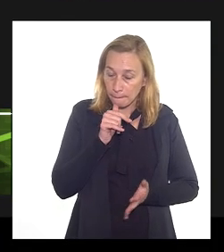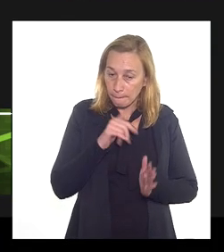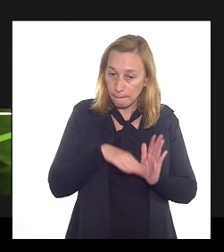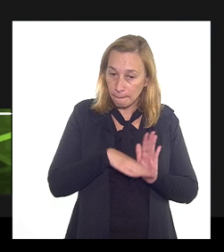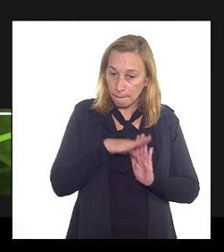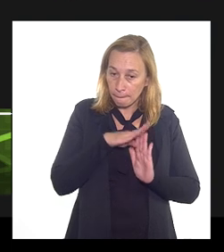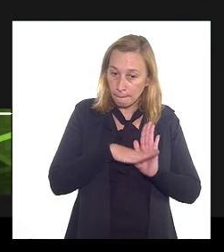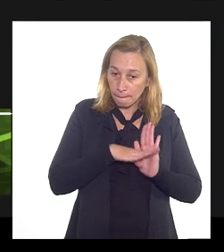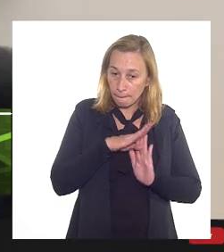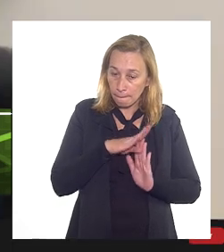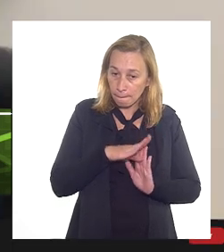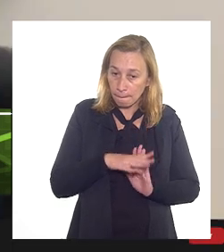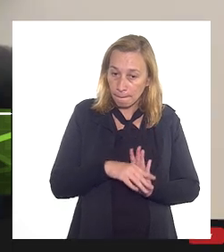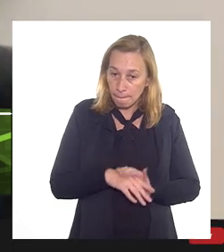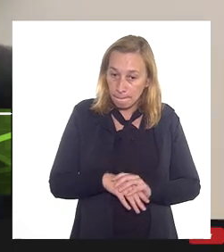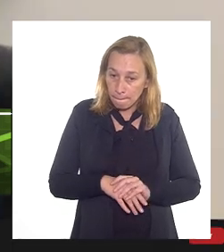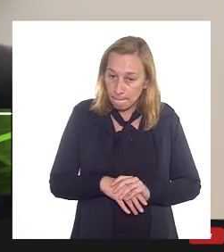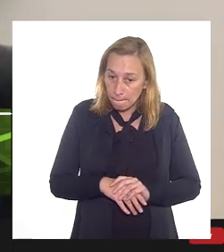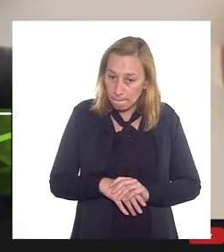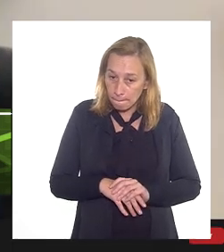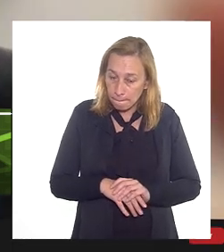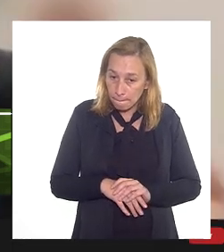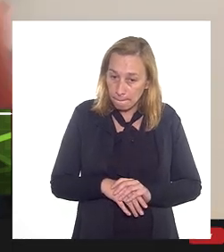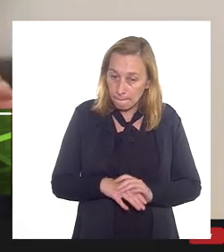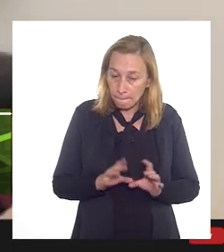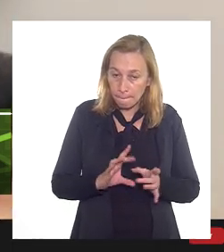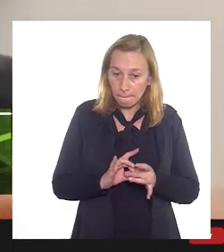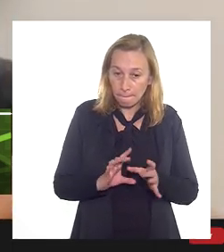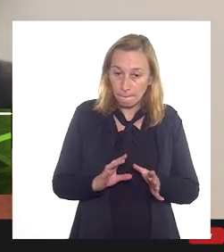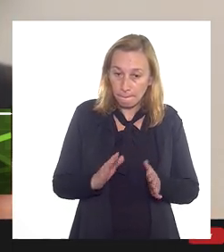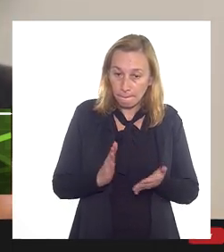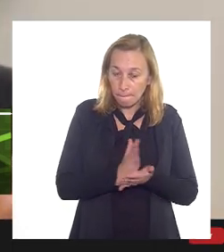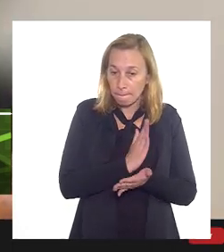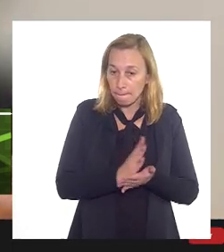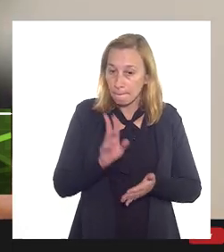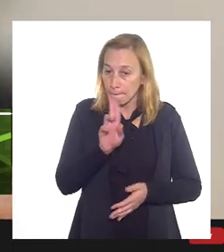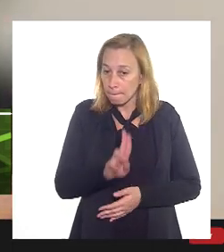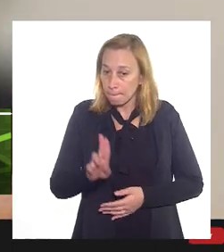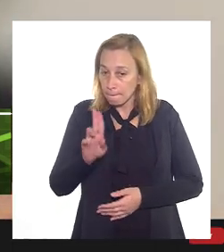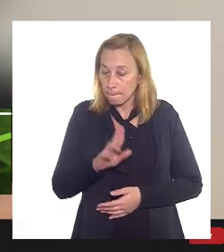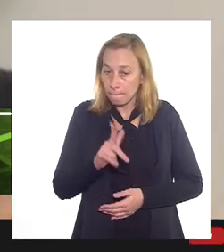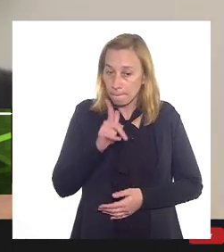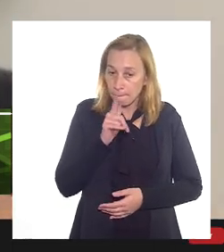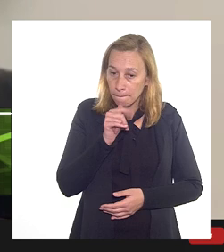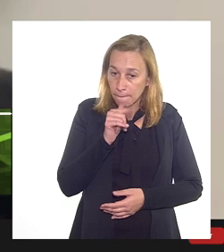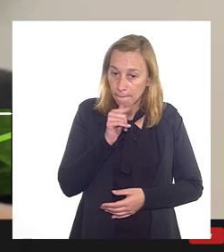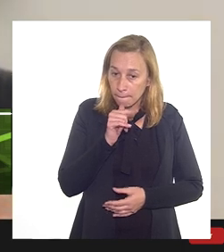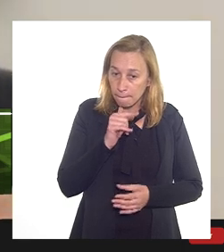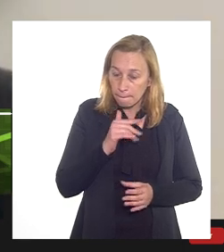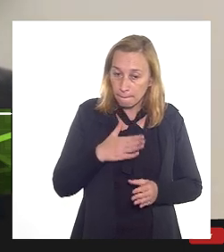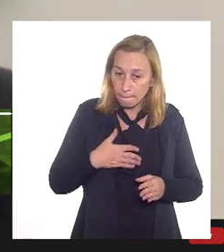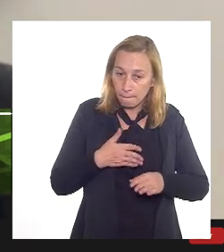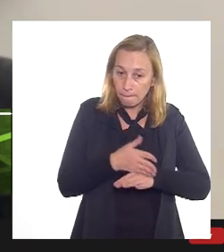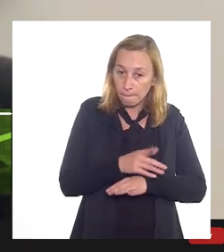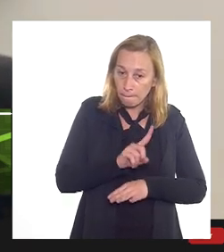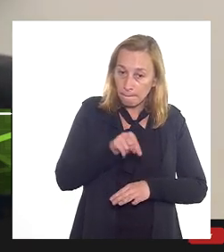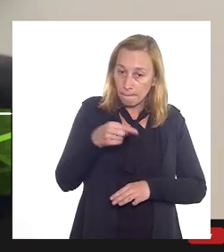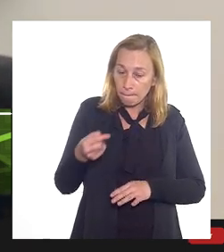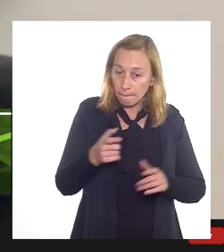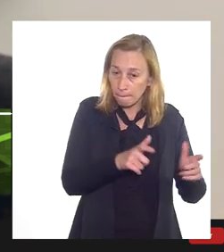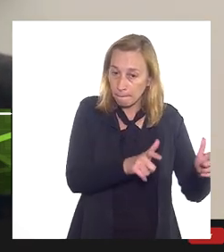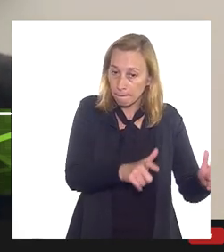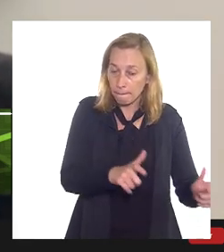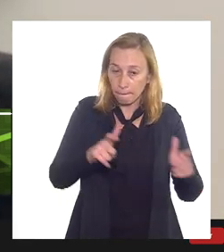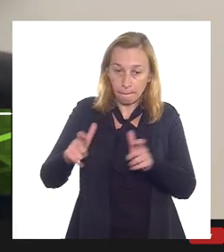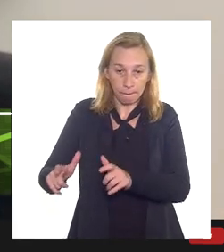adequações na Reduc, para permitir uma redução de consumo e o envio dessa água, então, de reúso para uso no gás lube.